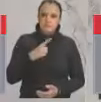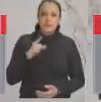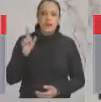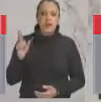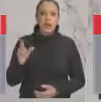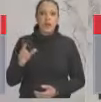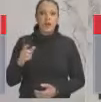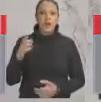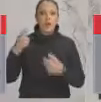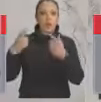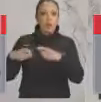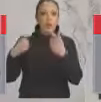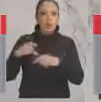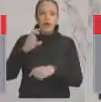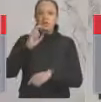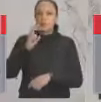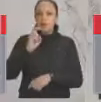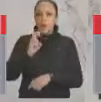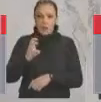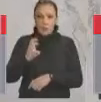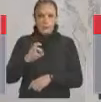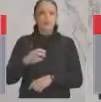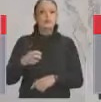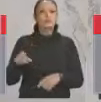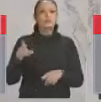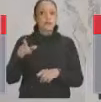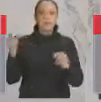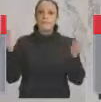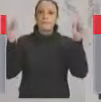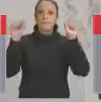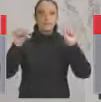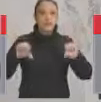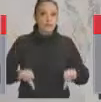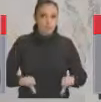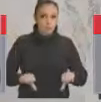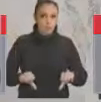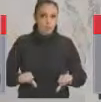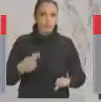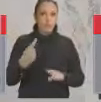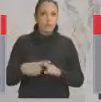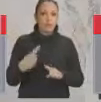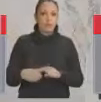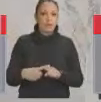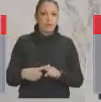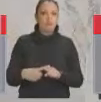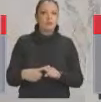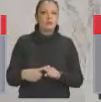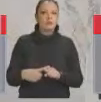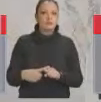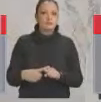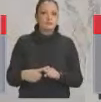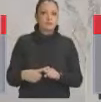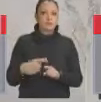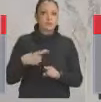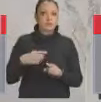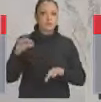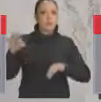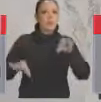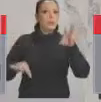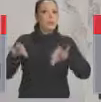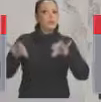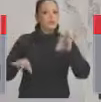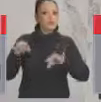Sorocaba. Lá, a situação é mais grave ainda, porque lá tem um movimento chamado Projeto Sorocaba Sem